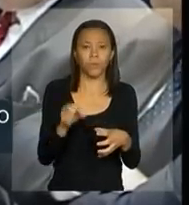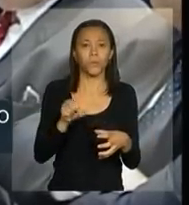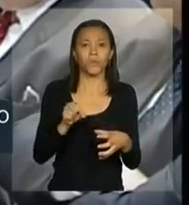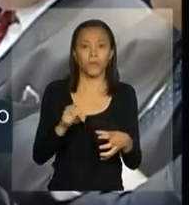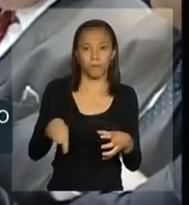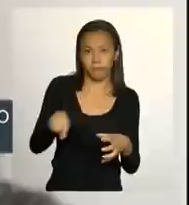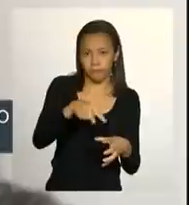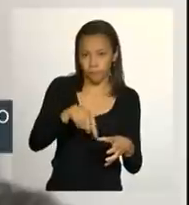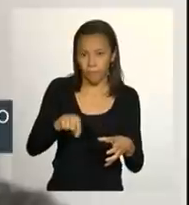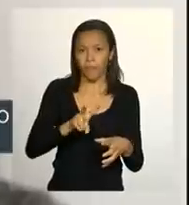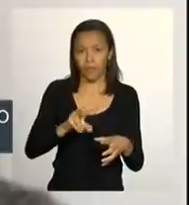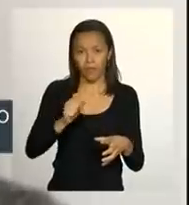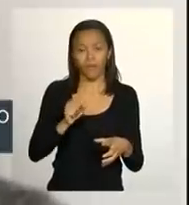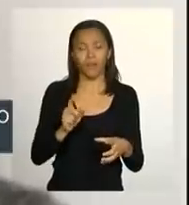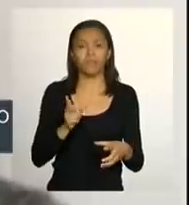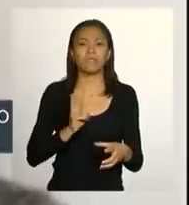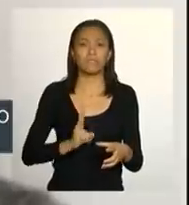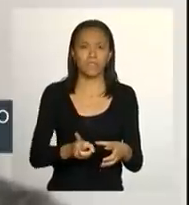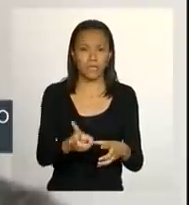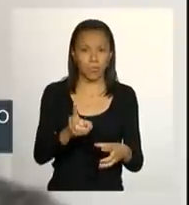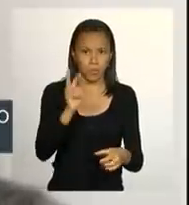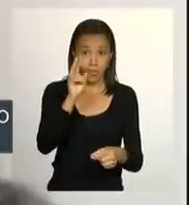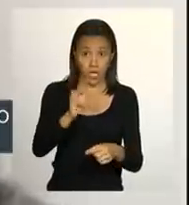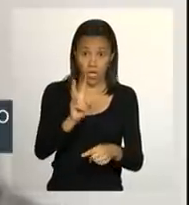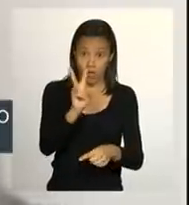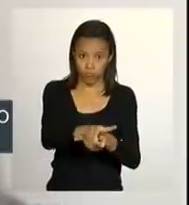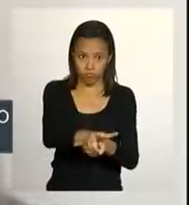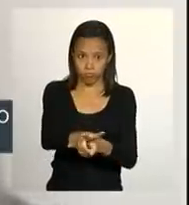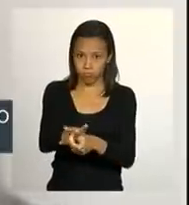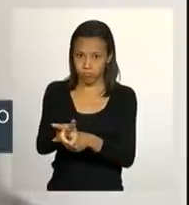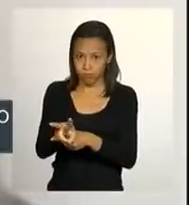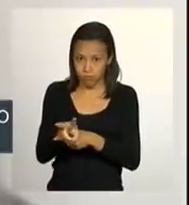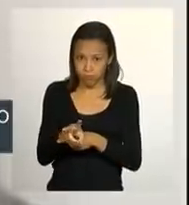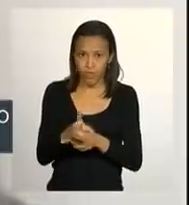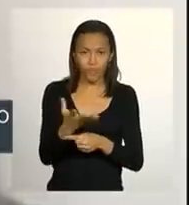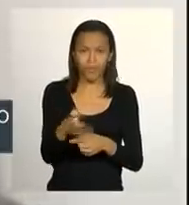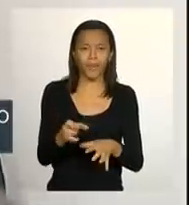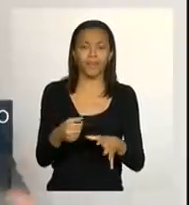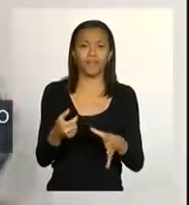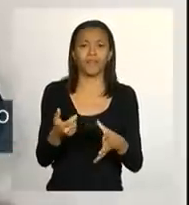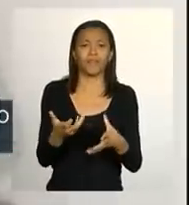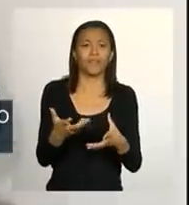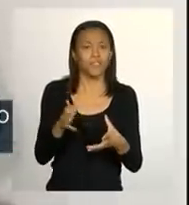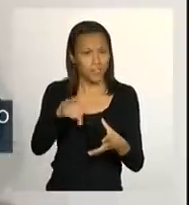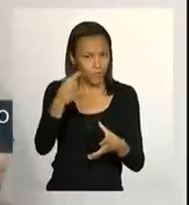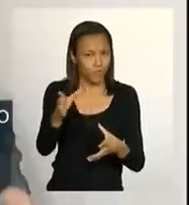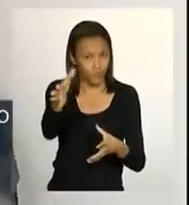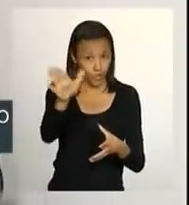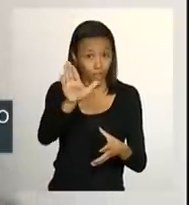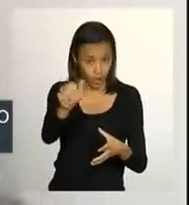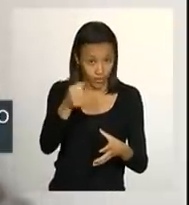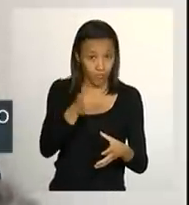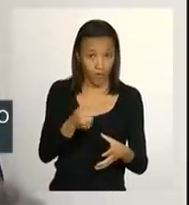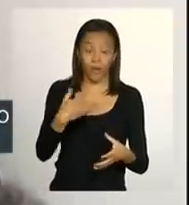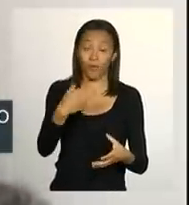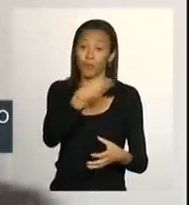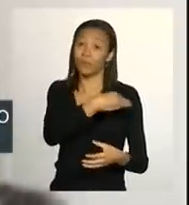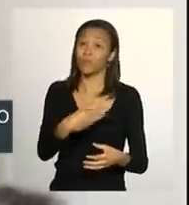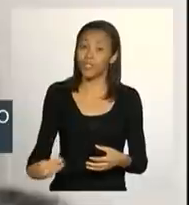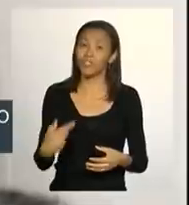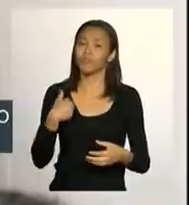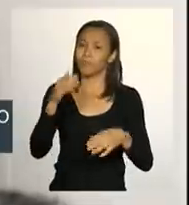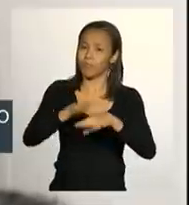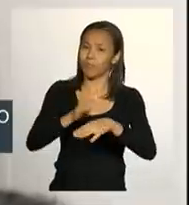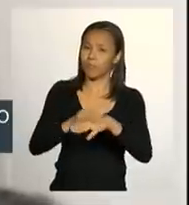que estará, portanto, de plantão. E eu não quero me aprofundar e queria chamar o ministro Alexandre Padilha